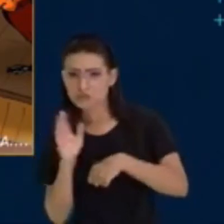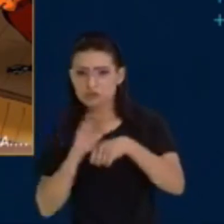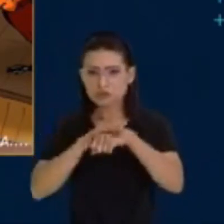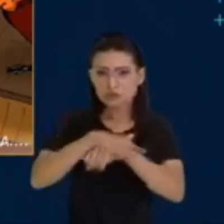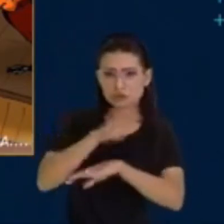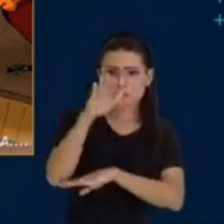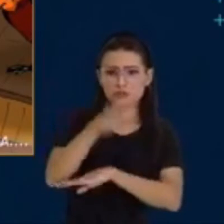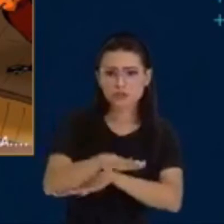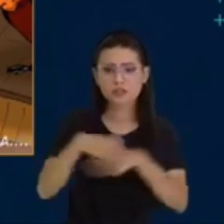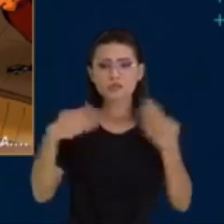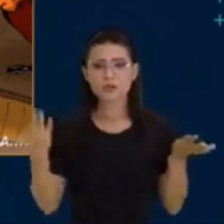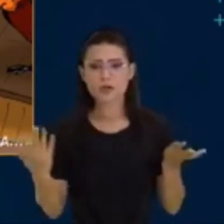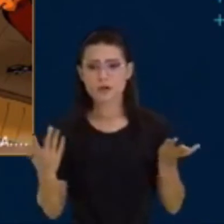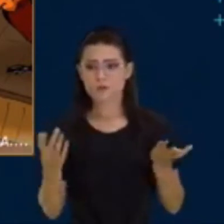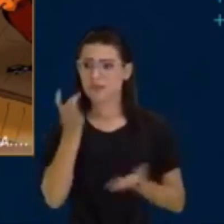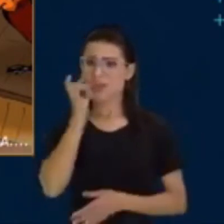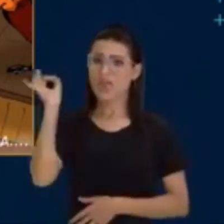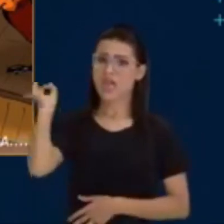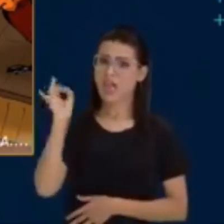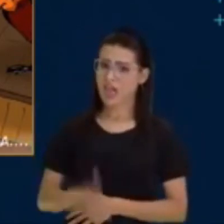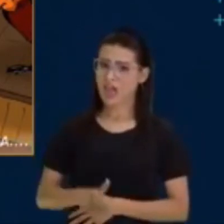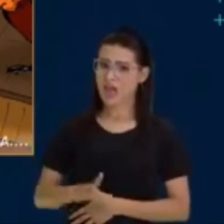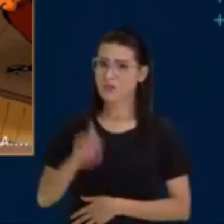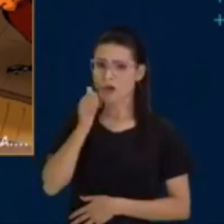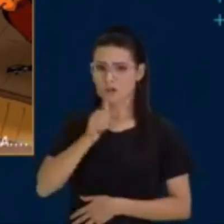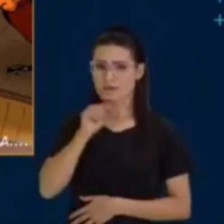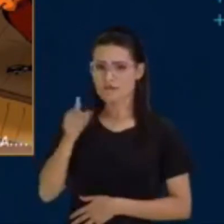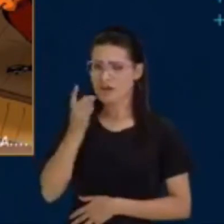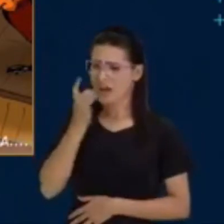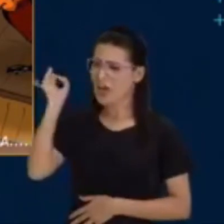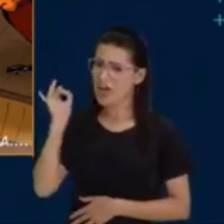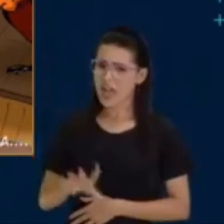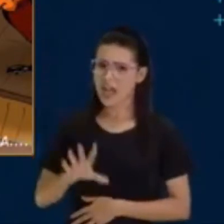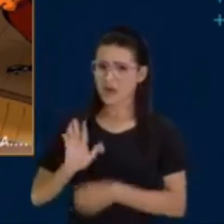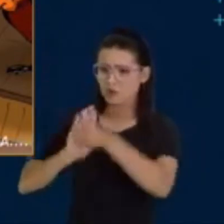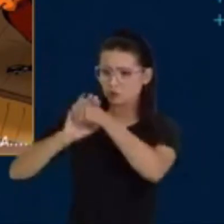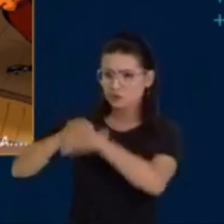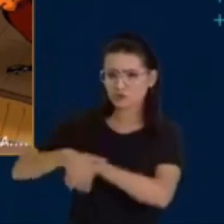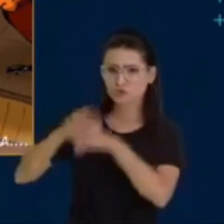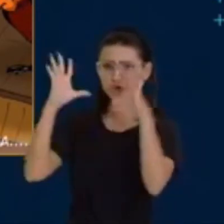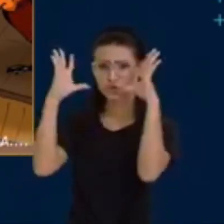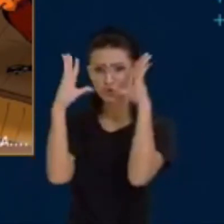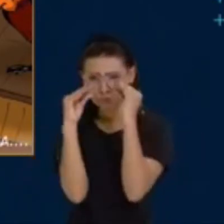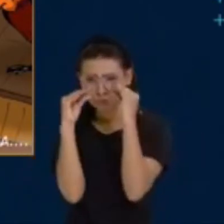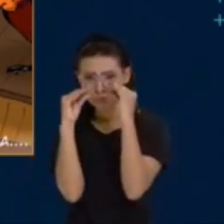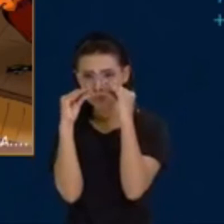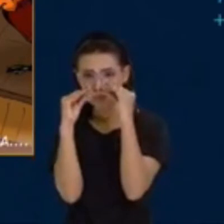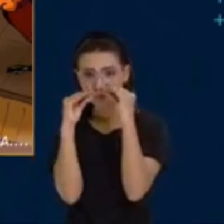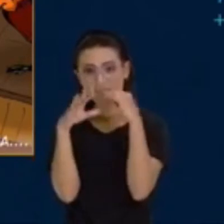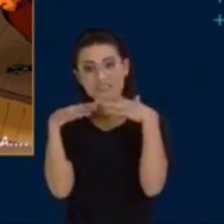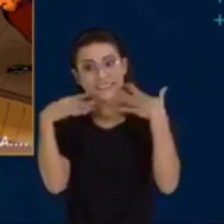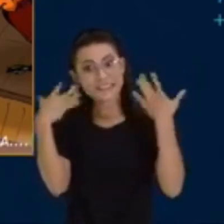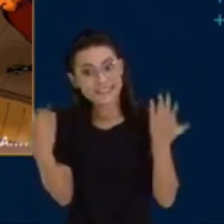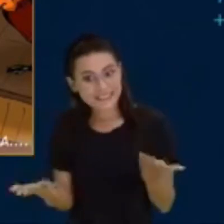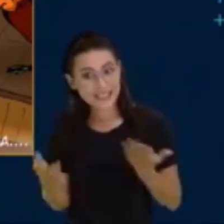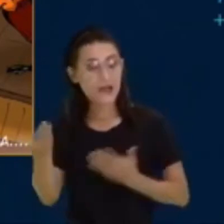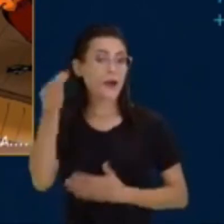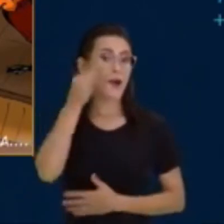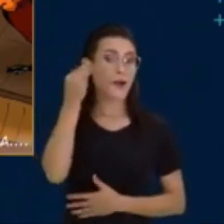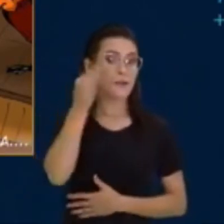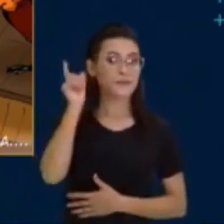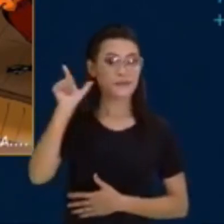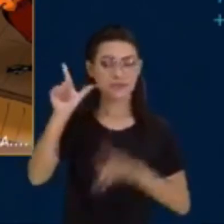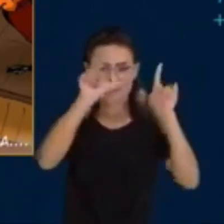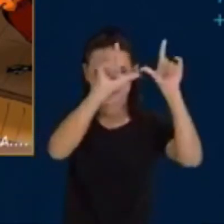Neguinha fala, Égua! Está escuro! Se estava escuro, observem também em um dos